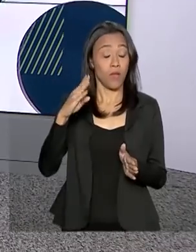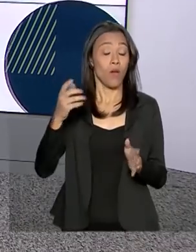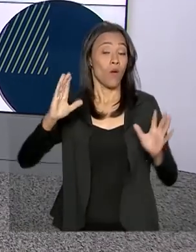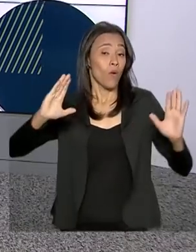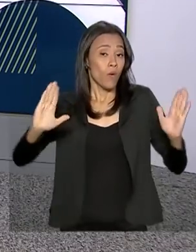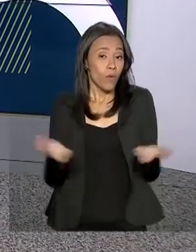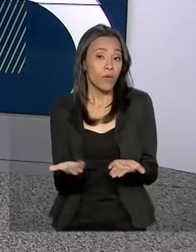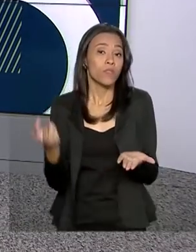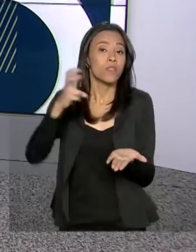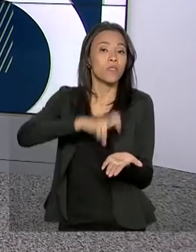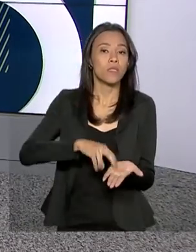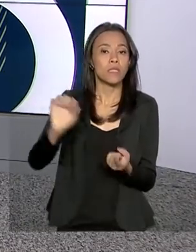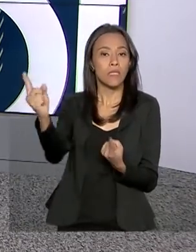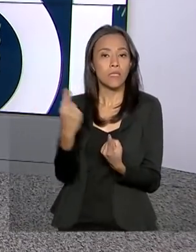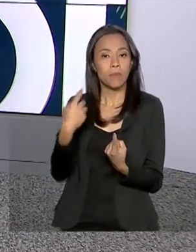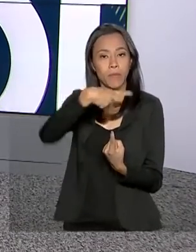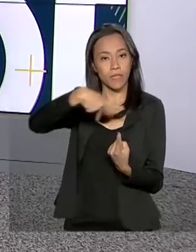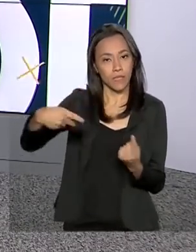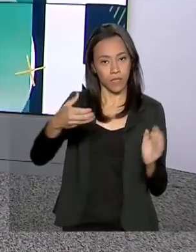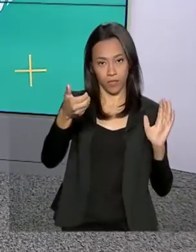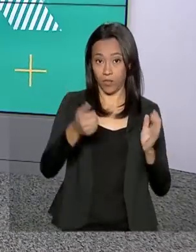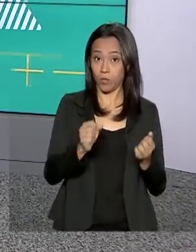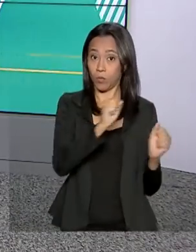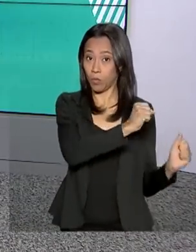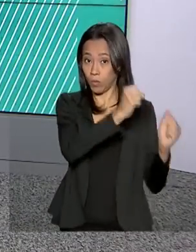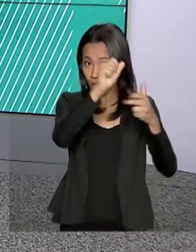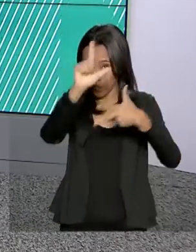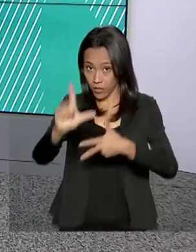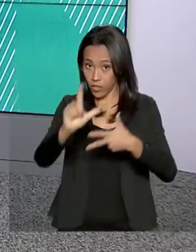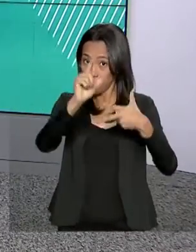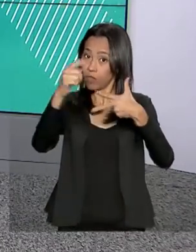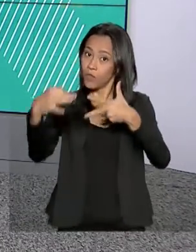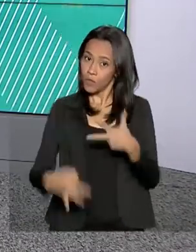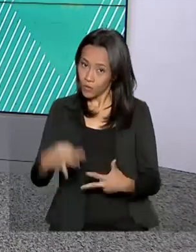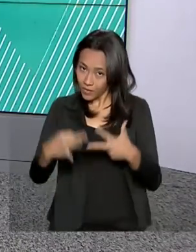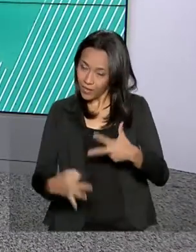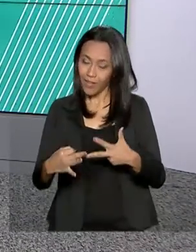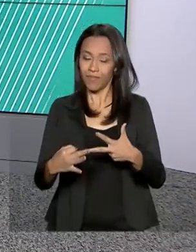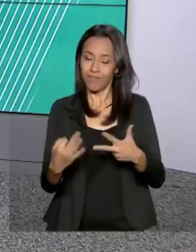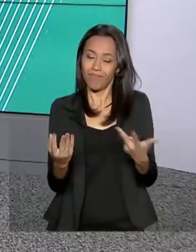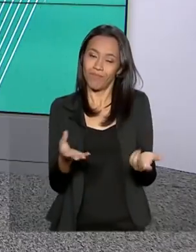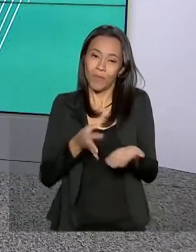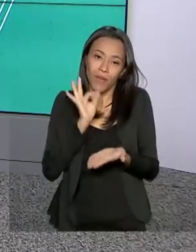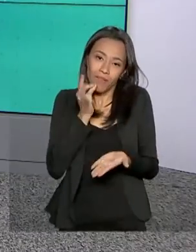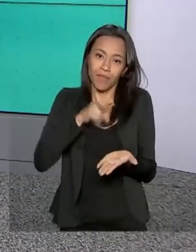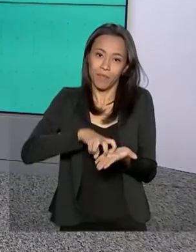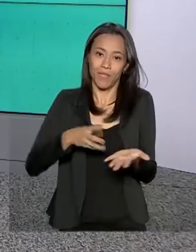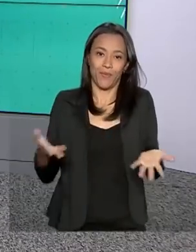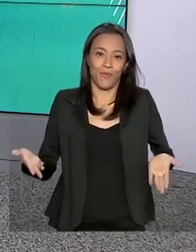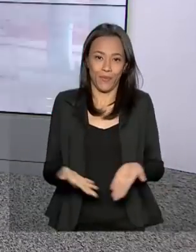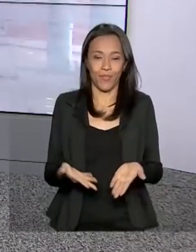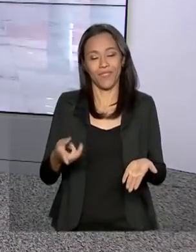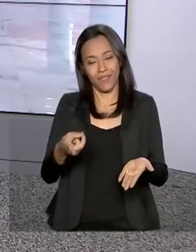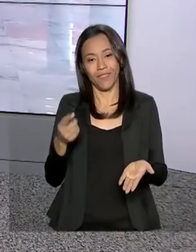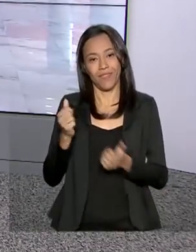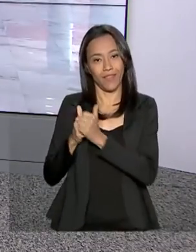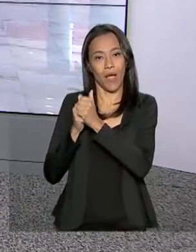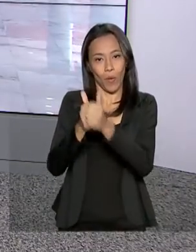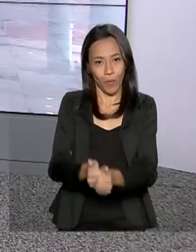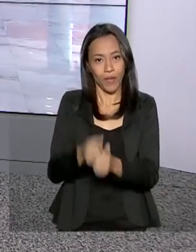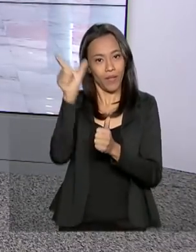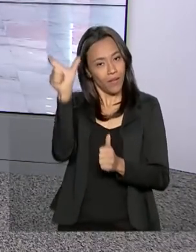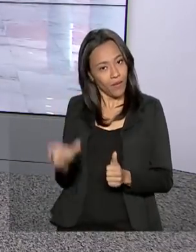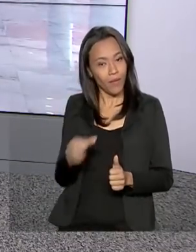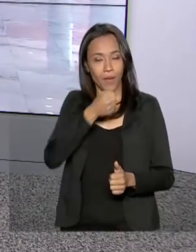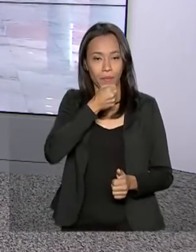manhã com os presidentes dos poderes legislativo e judiciário num café da manhã. A repórter Gabriela Noronha acompanhou e tem as